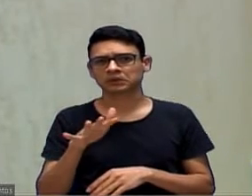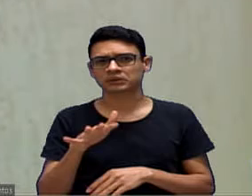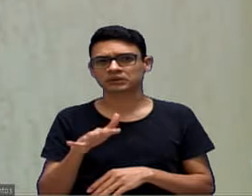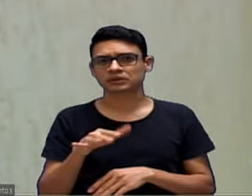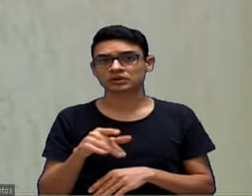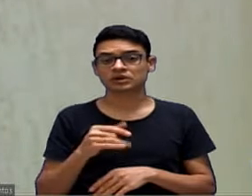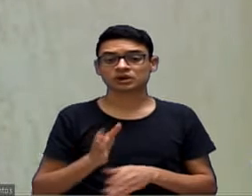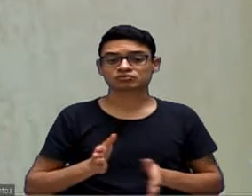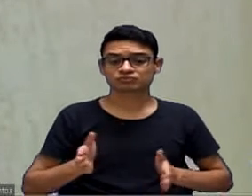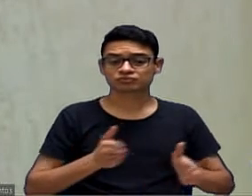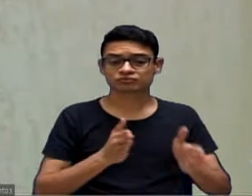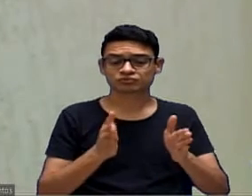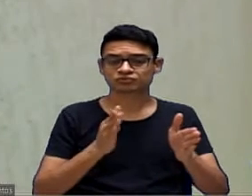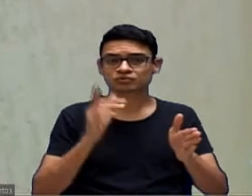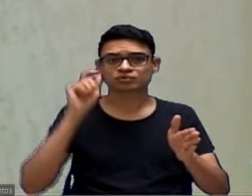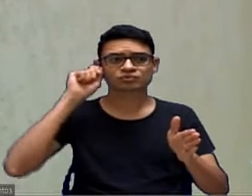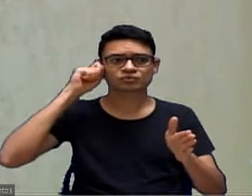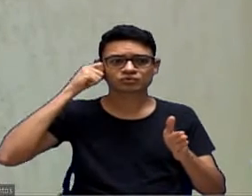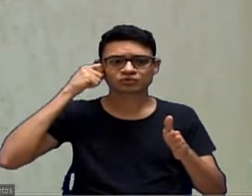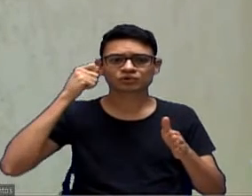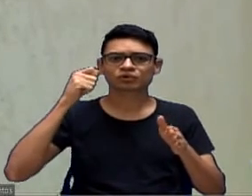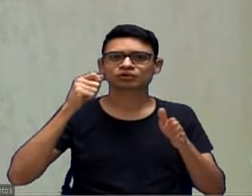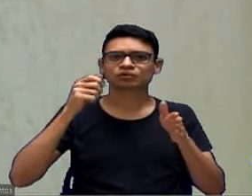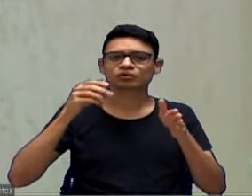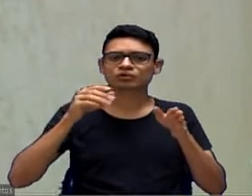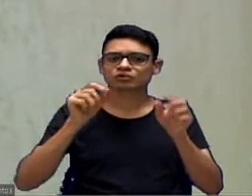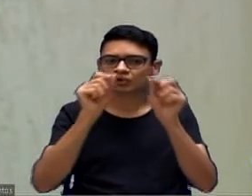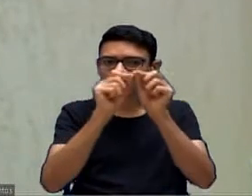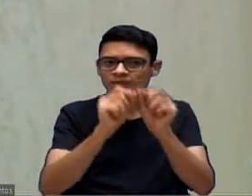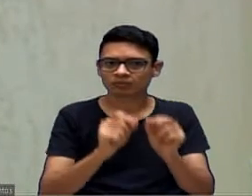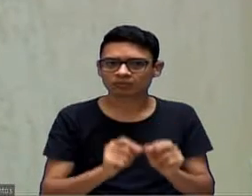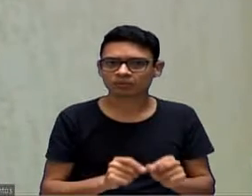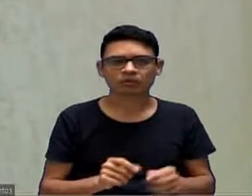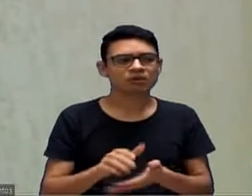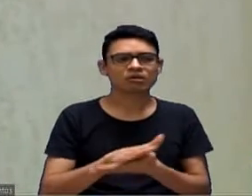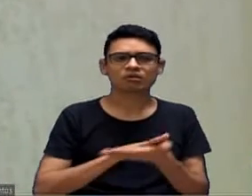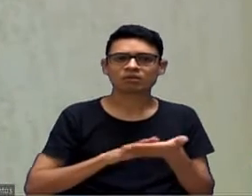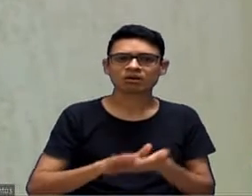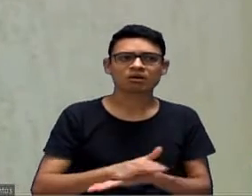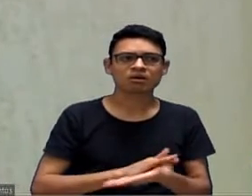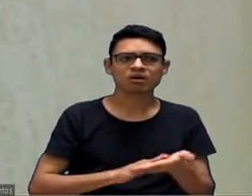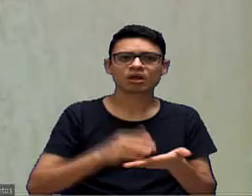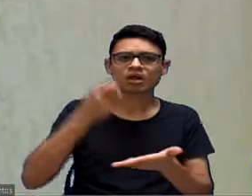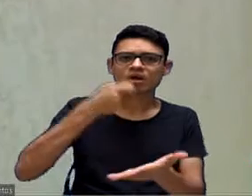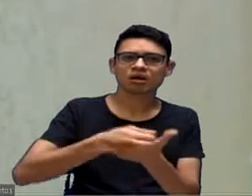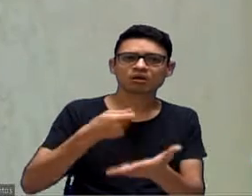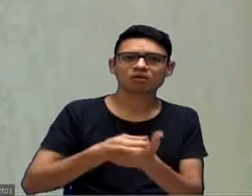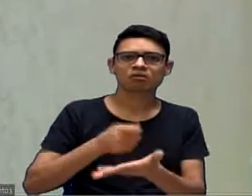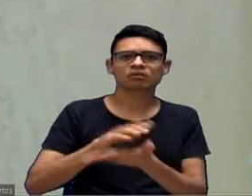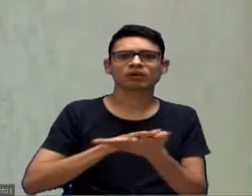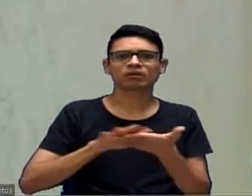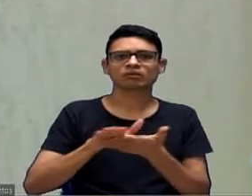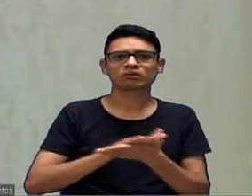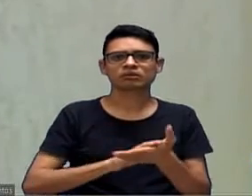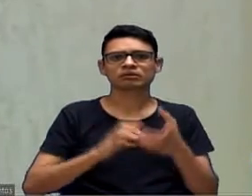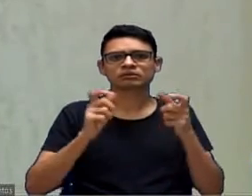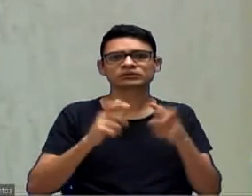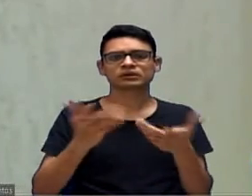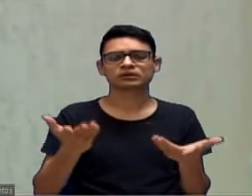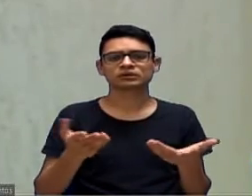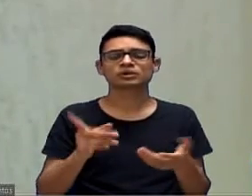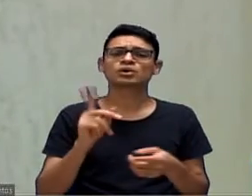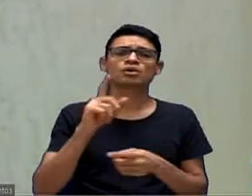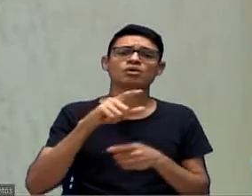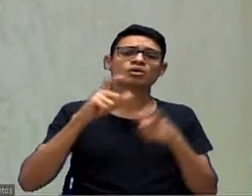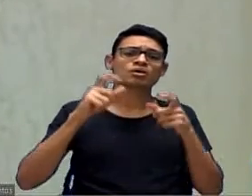a 3 de março, de fazer treinagem da 3 de março, de ir a 3 de março para a Aparecidinha. No Éden, que